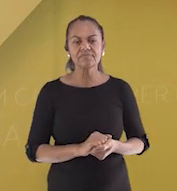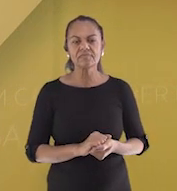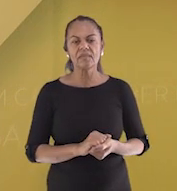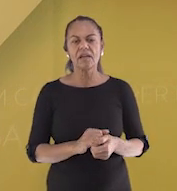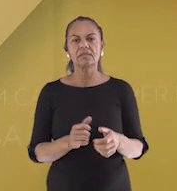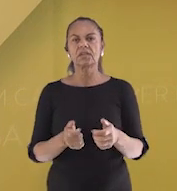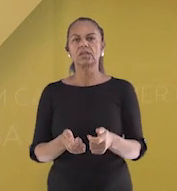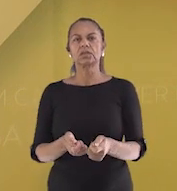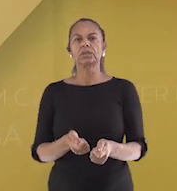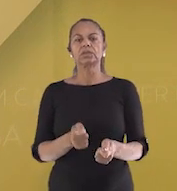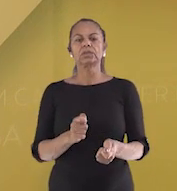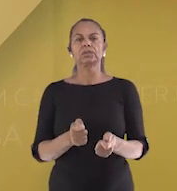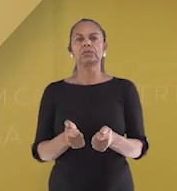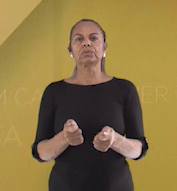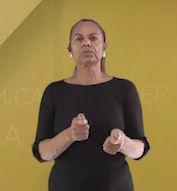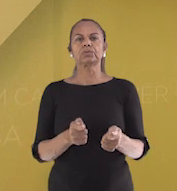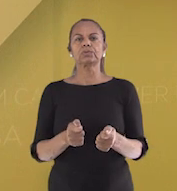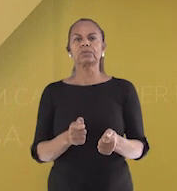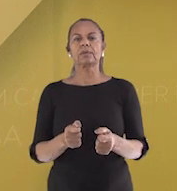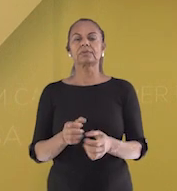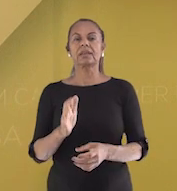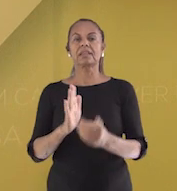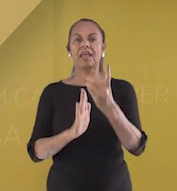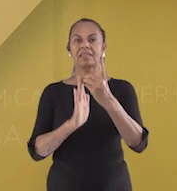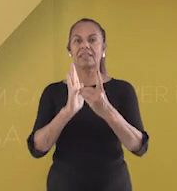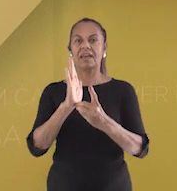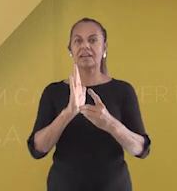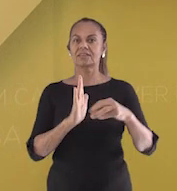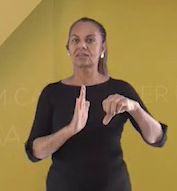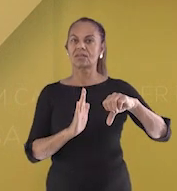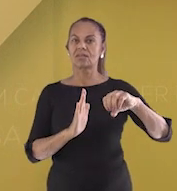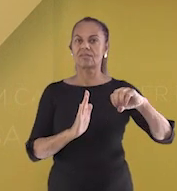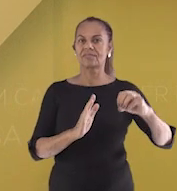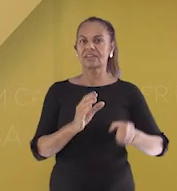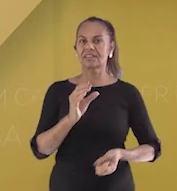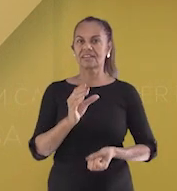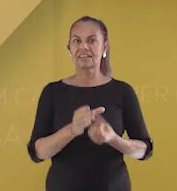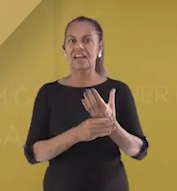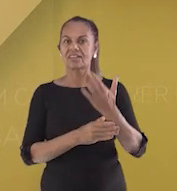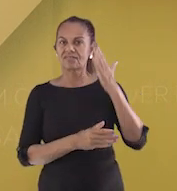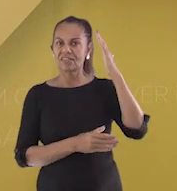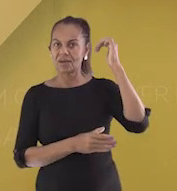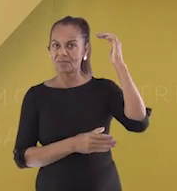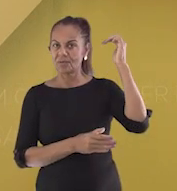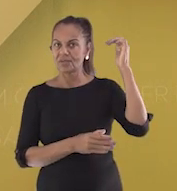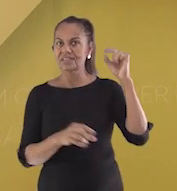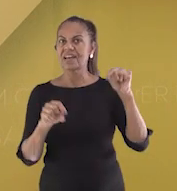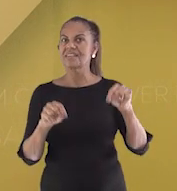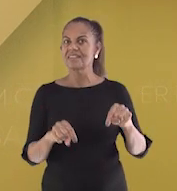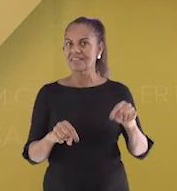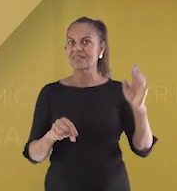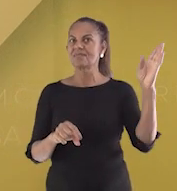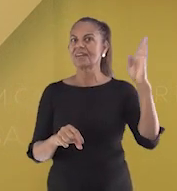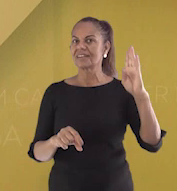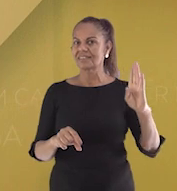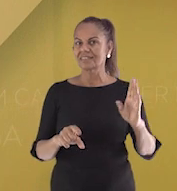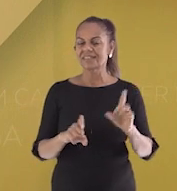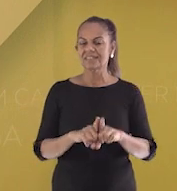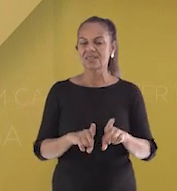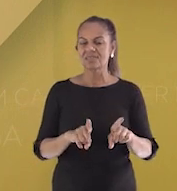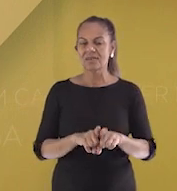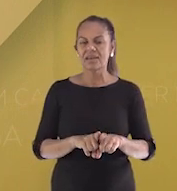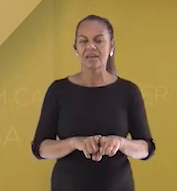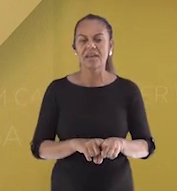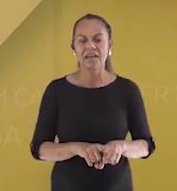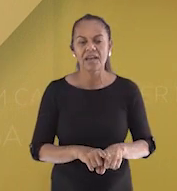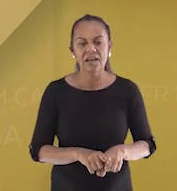O Super Nintendo foi criado na década de 90 e ficou muito famoso. Inclusive aqui no Brasil. Por conta dos jogos